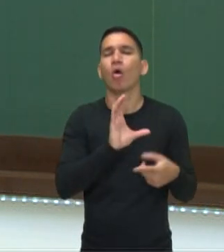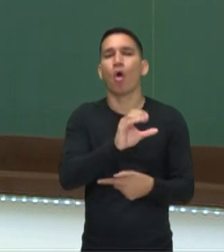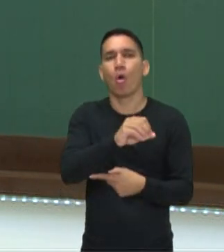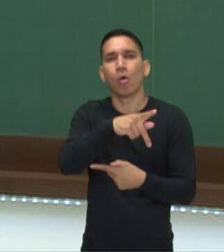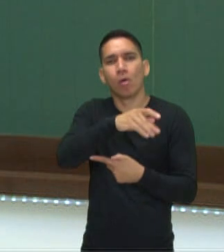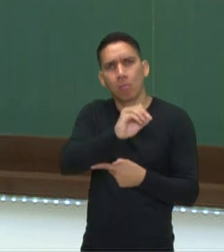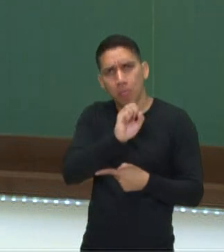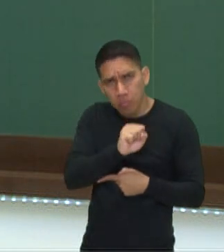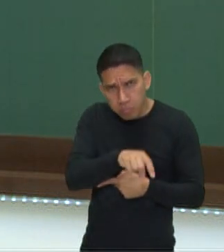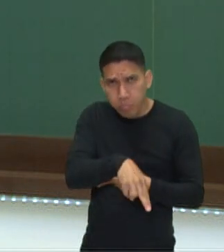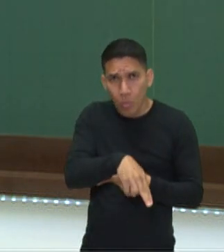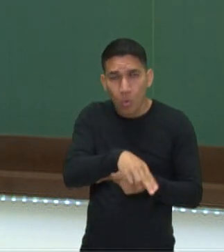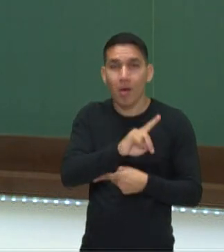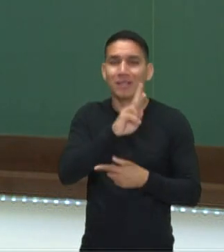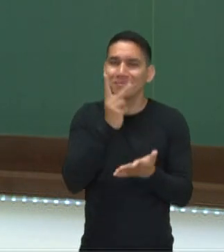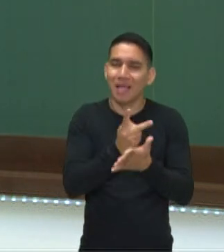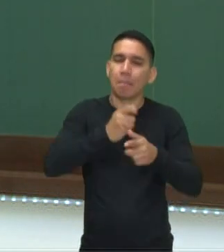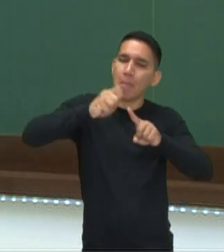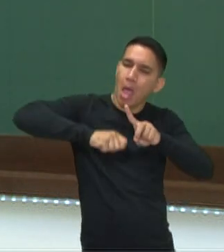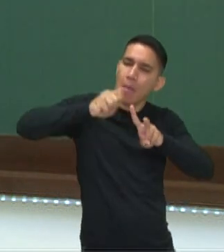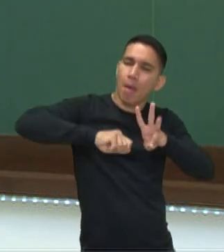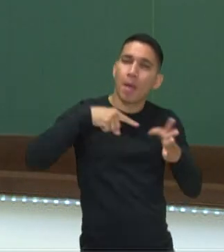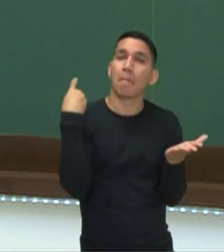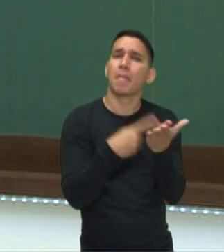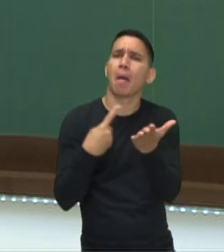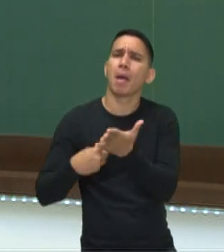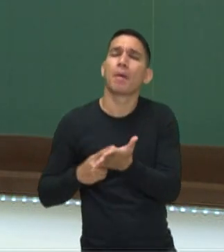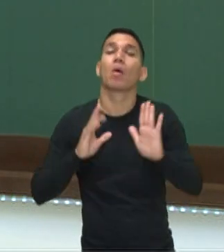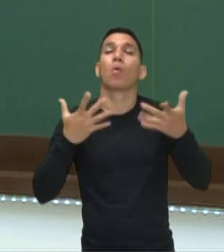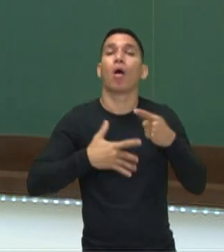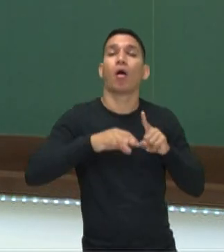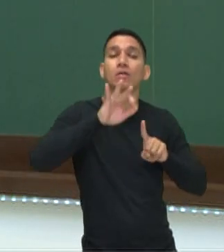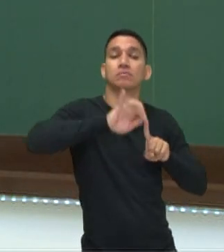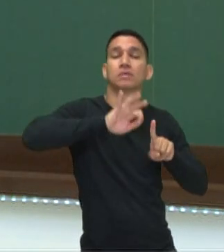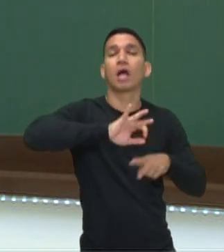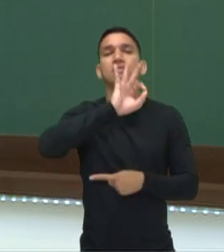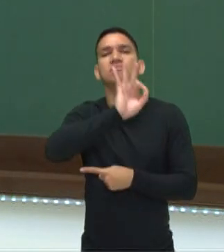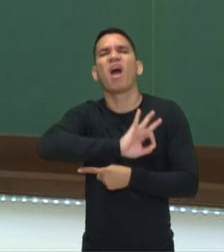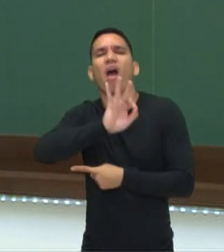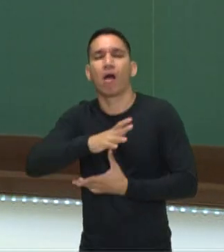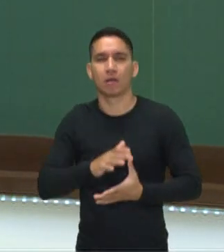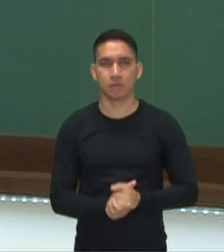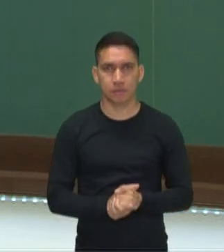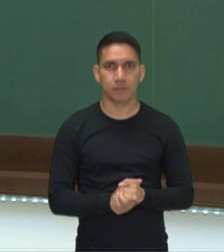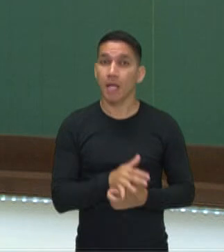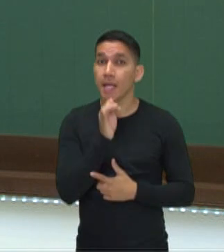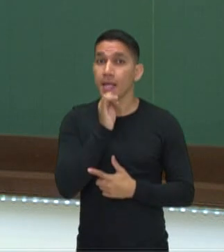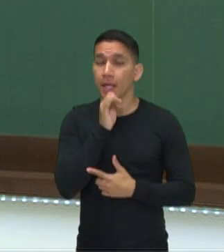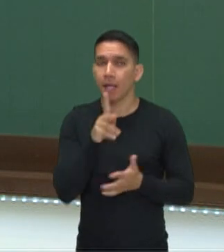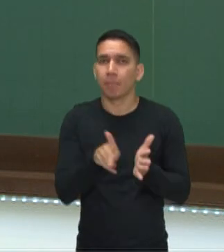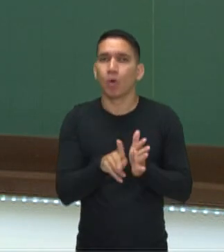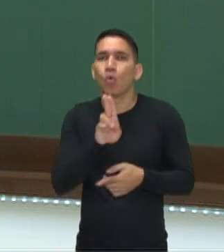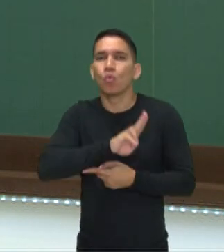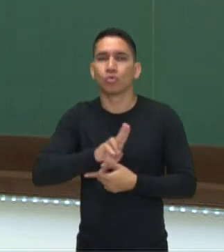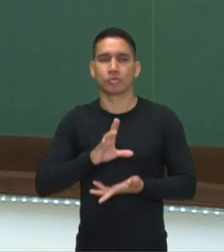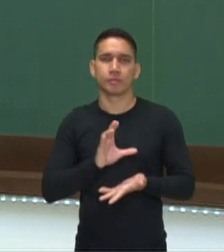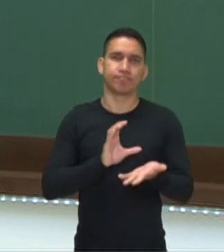eles fazem uma reunião para definir qual é o valor dessa taxa. Um exemplo para aplicação de